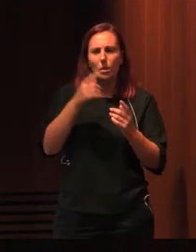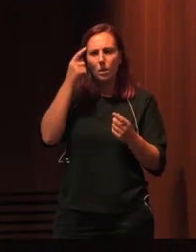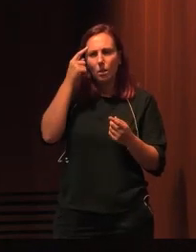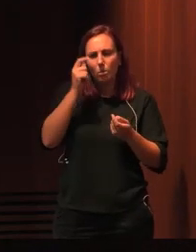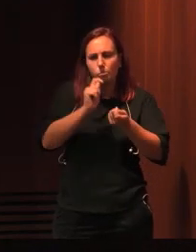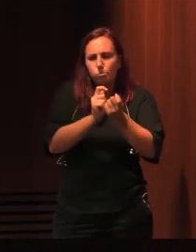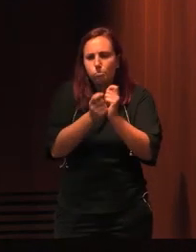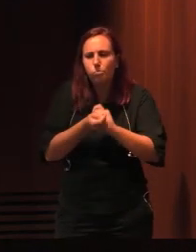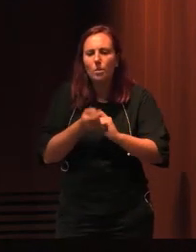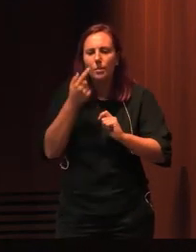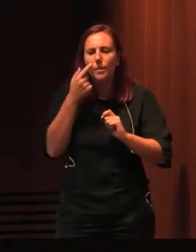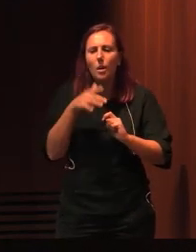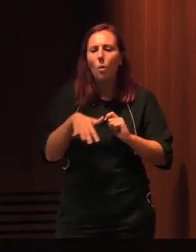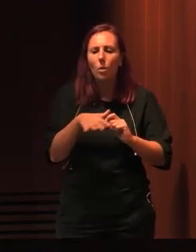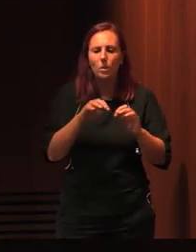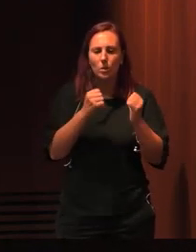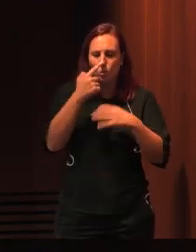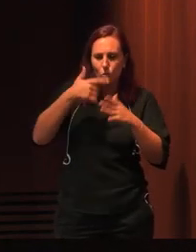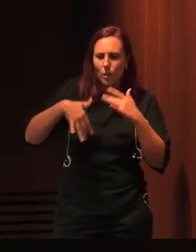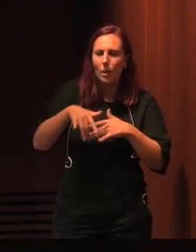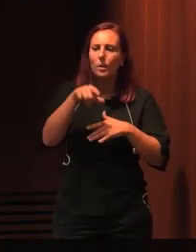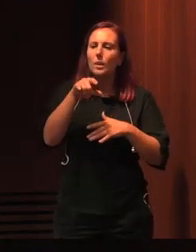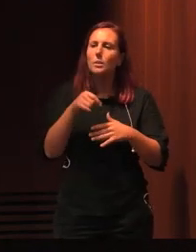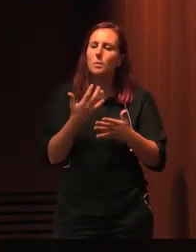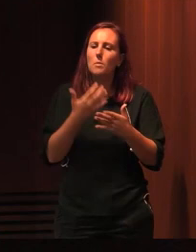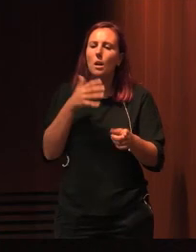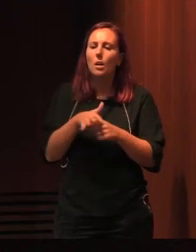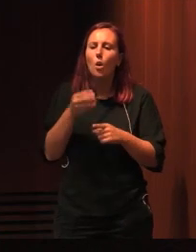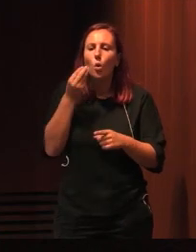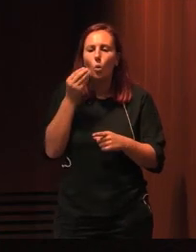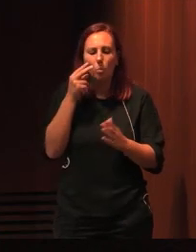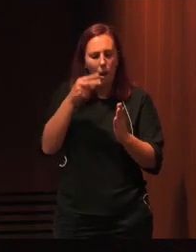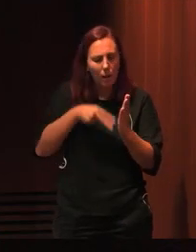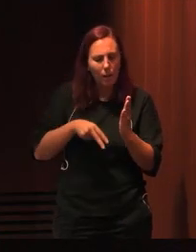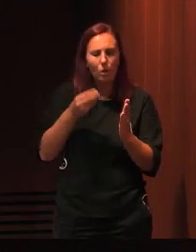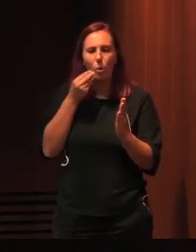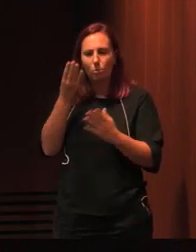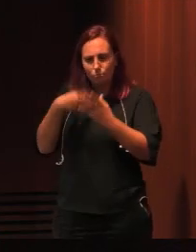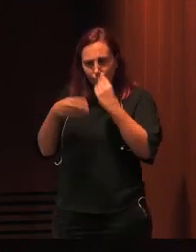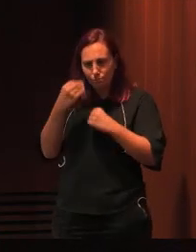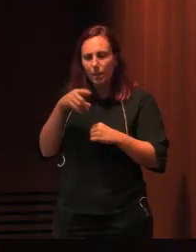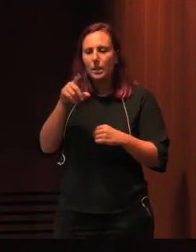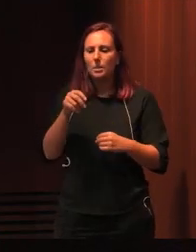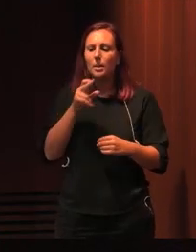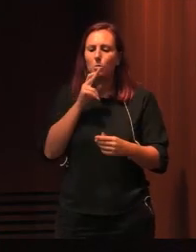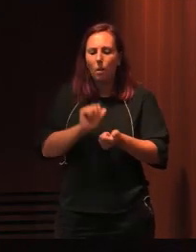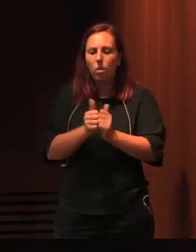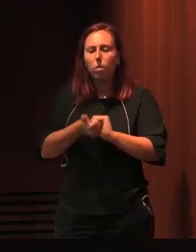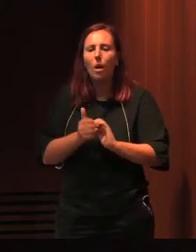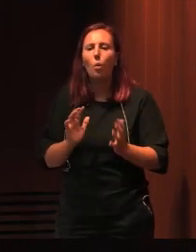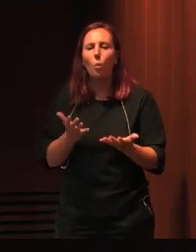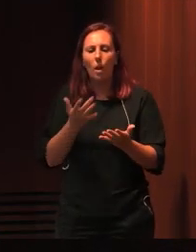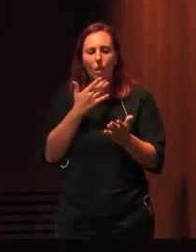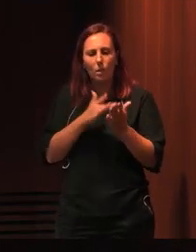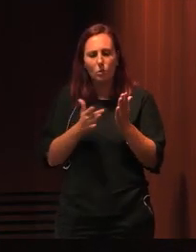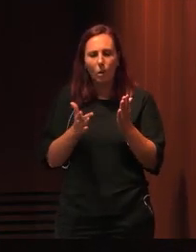verificam na sociedade, das suas implicações nos modos de ler e de aprender e da resposta mais adequada que na escola e na